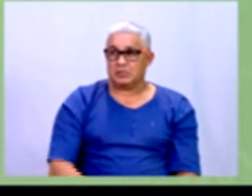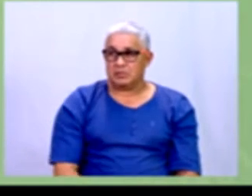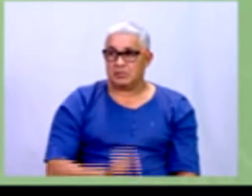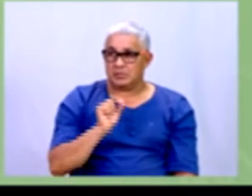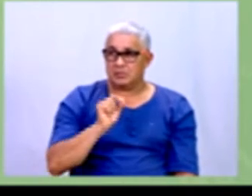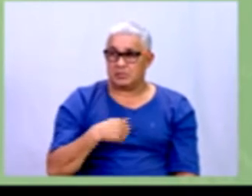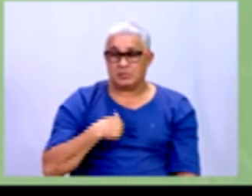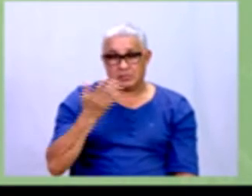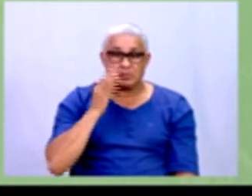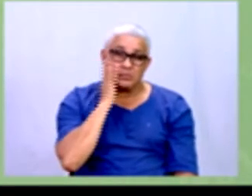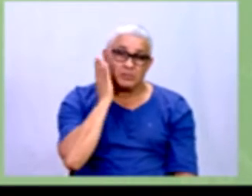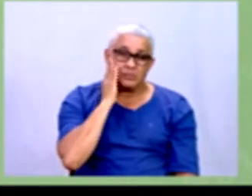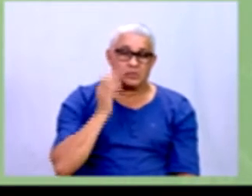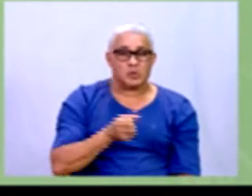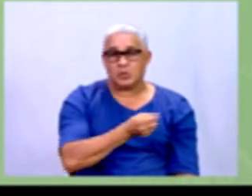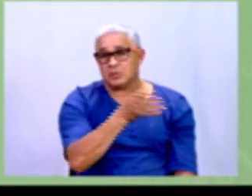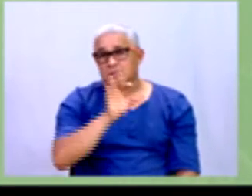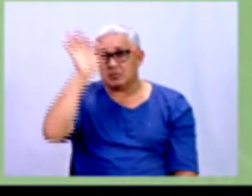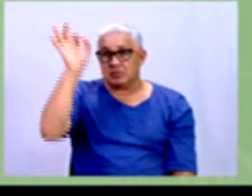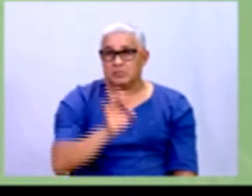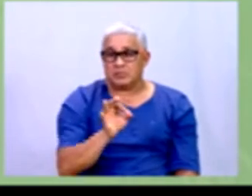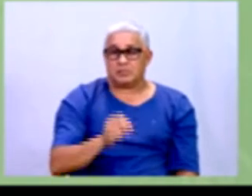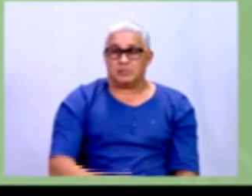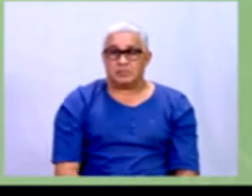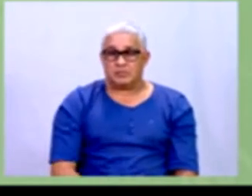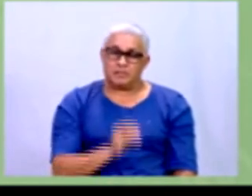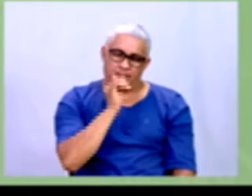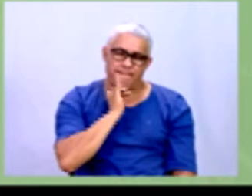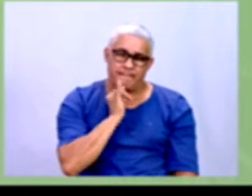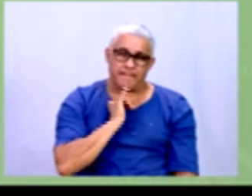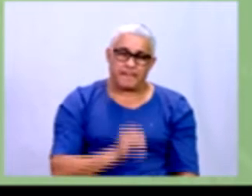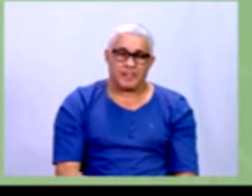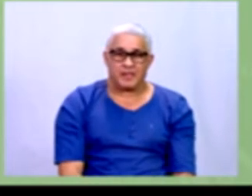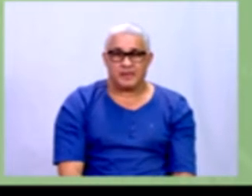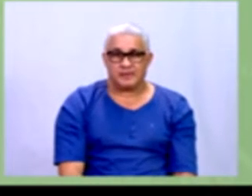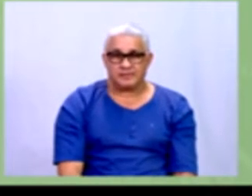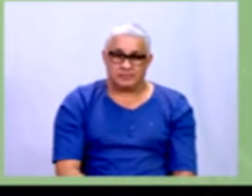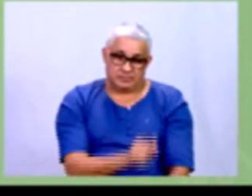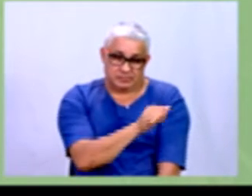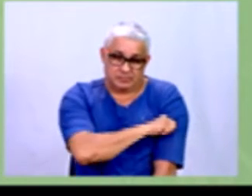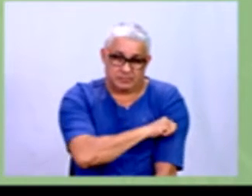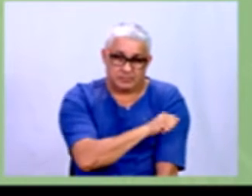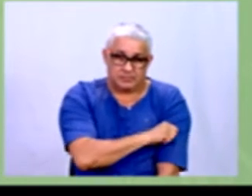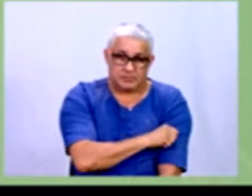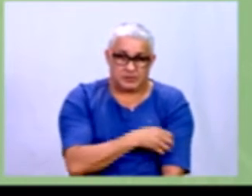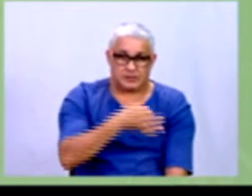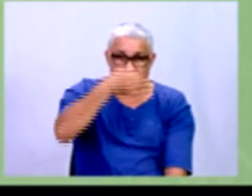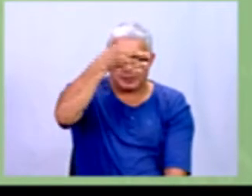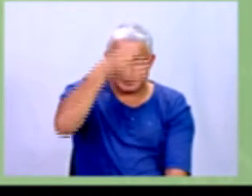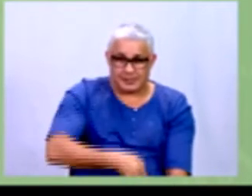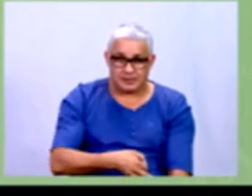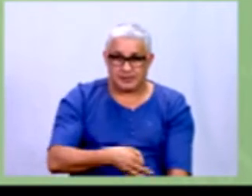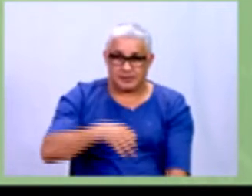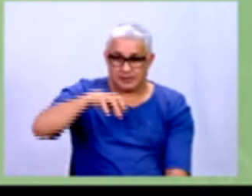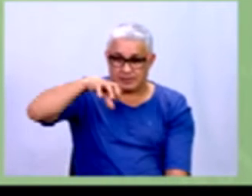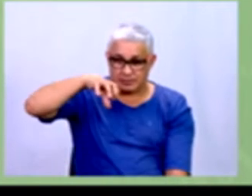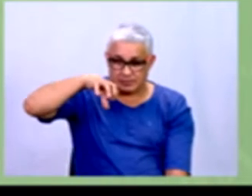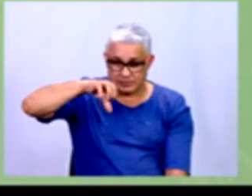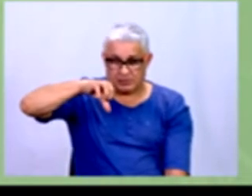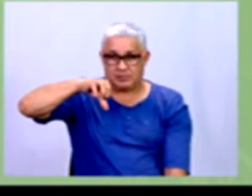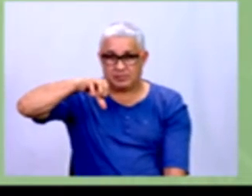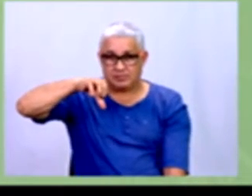eu quero saber qual que o percentual. Vamos supor que esse aluno ele acertou 9 de 12 questões.